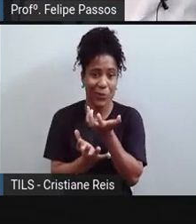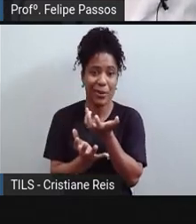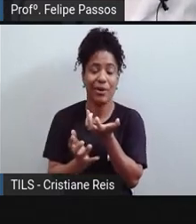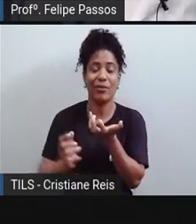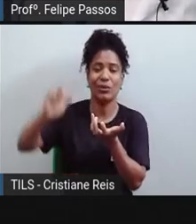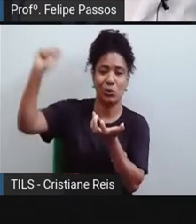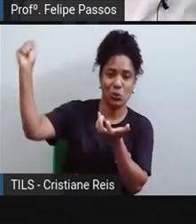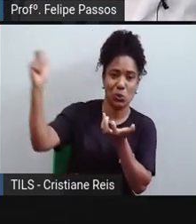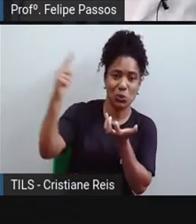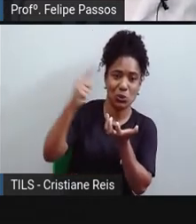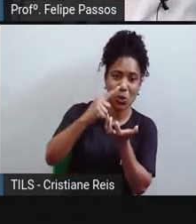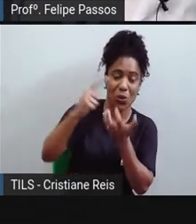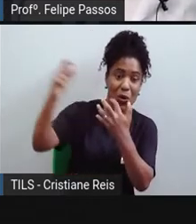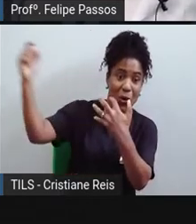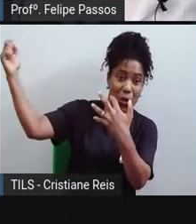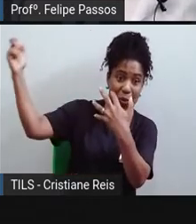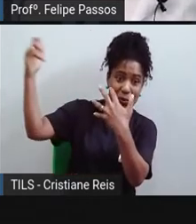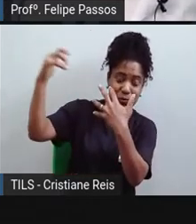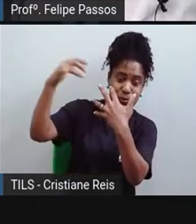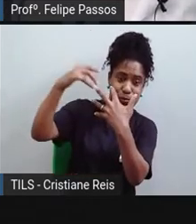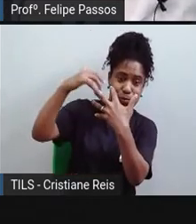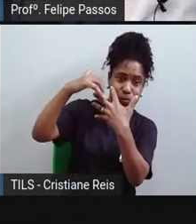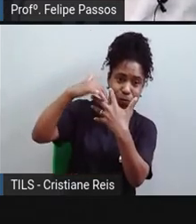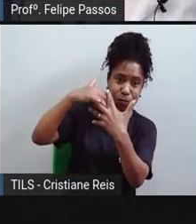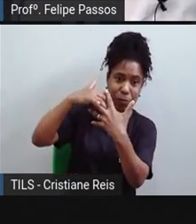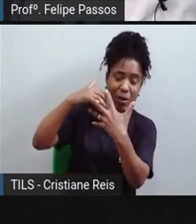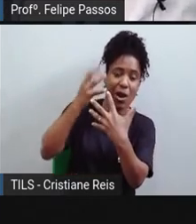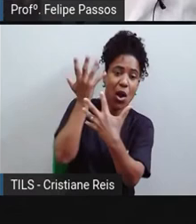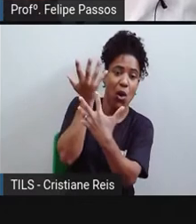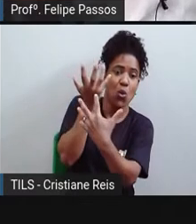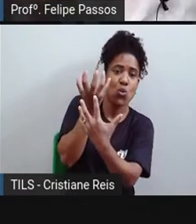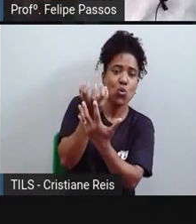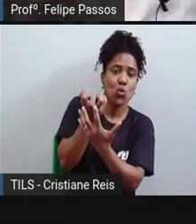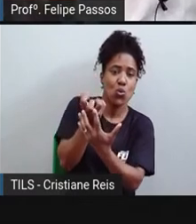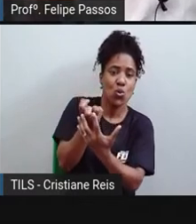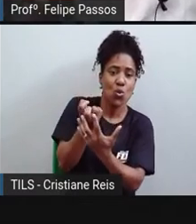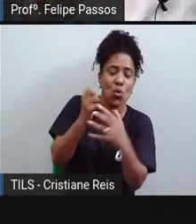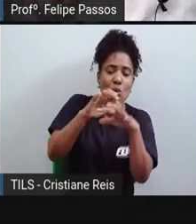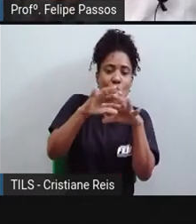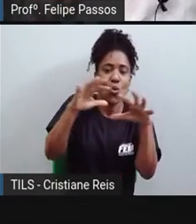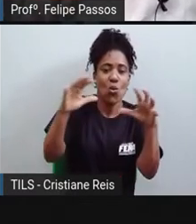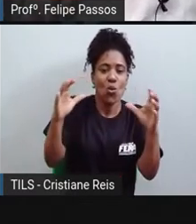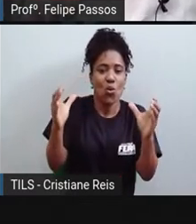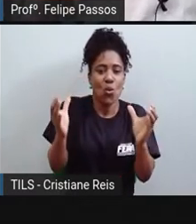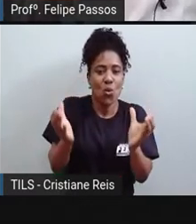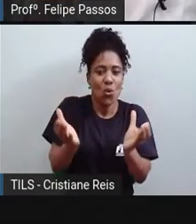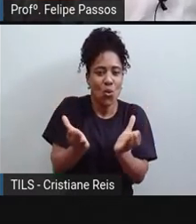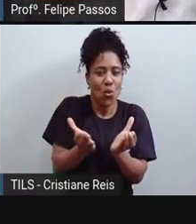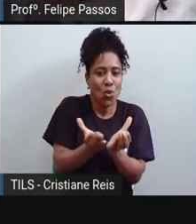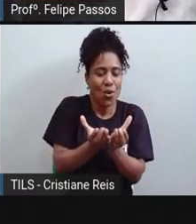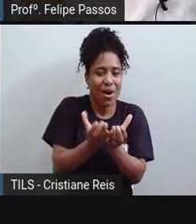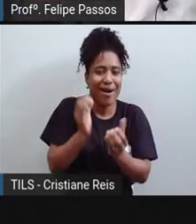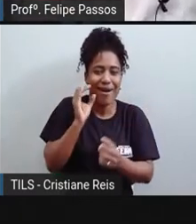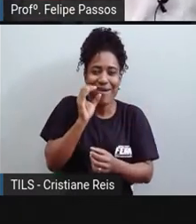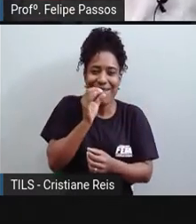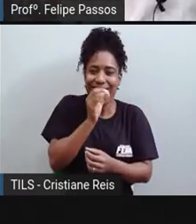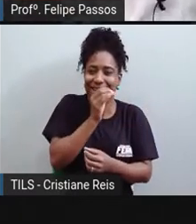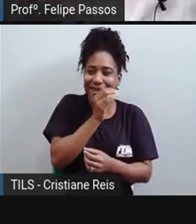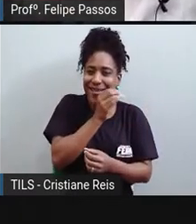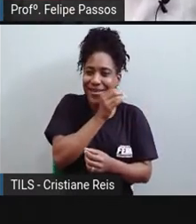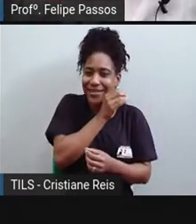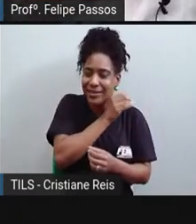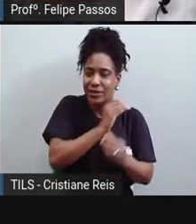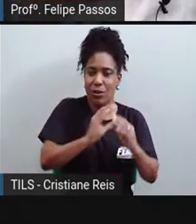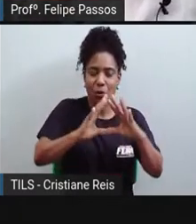entra, a atmosfera retém o calor. Ela deixa a parte do calor guardadinho. É como se a atmosfera fosse um